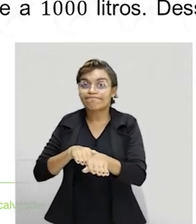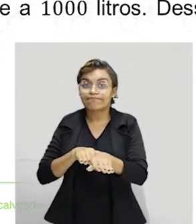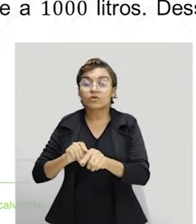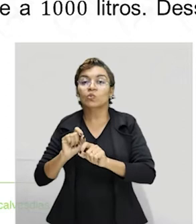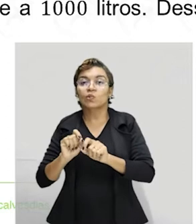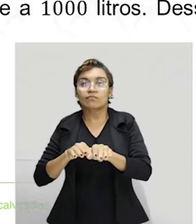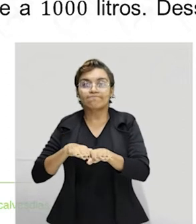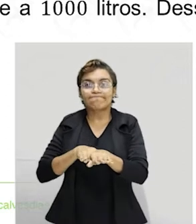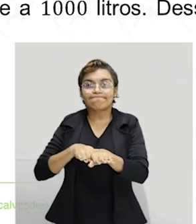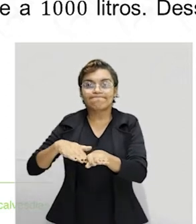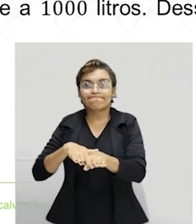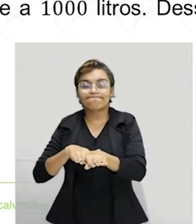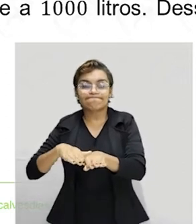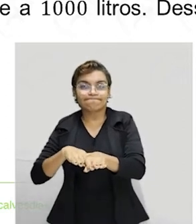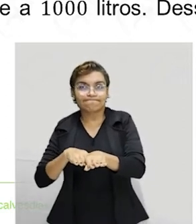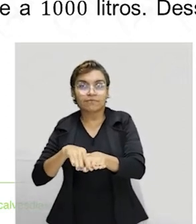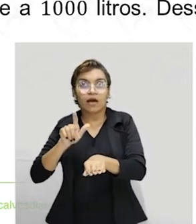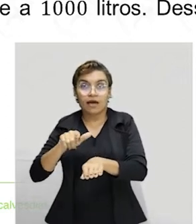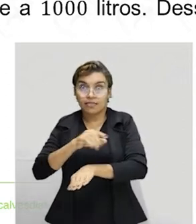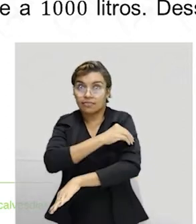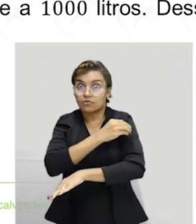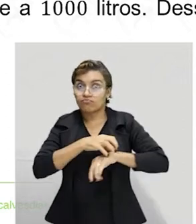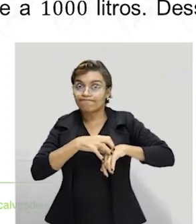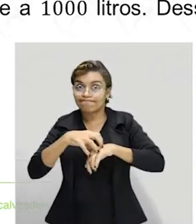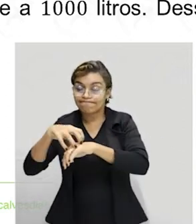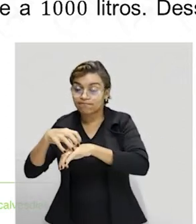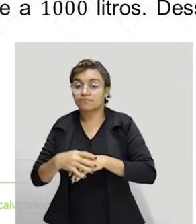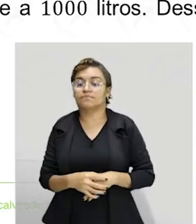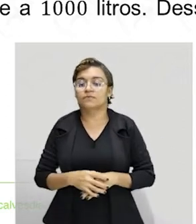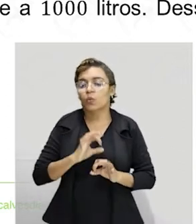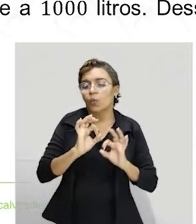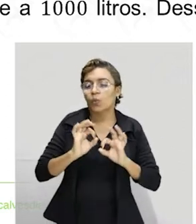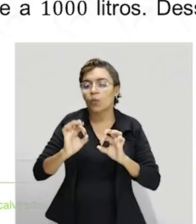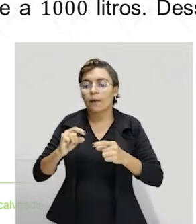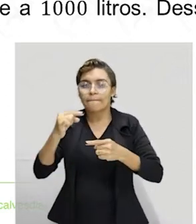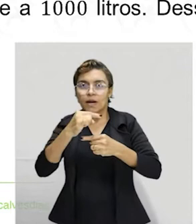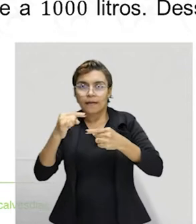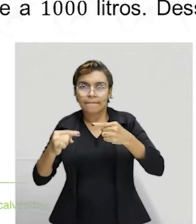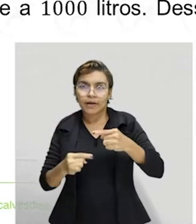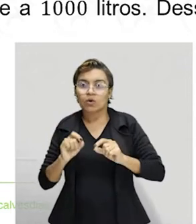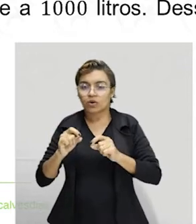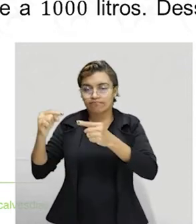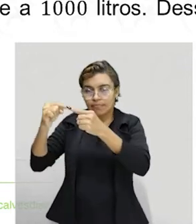vai estar transportando etanol, tá? Então, montando a proporção para ele eu vou ter